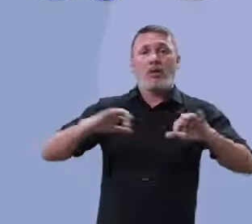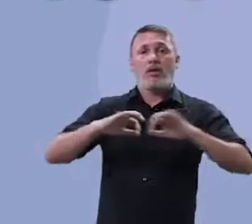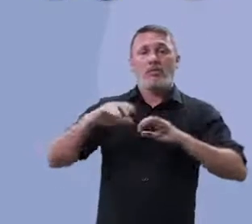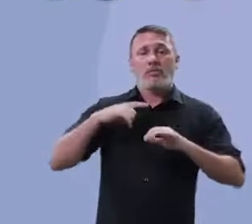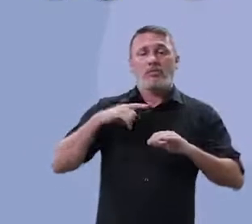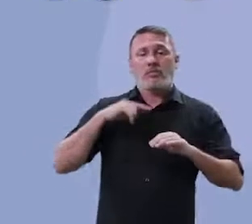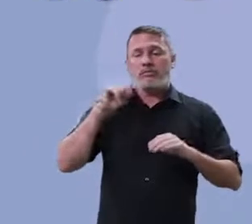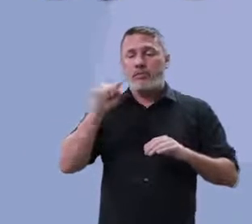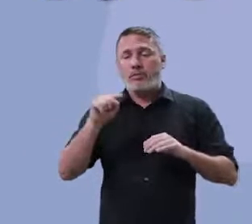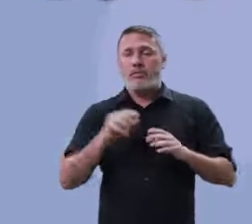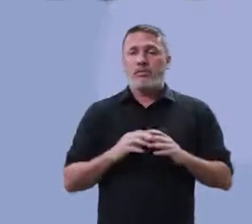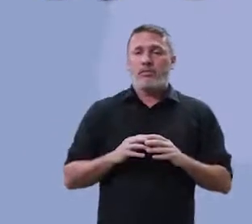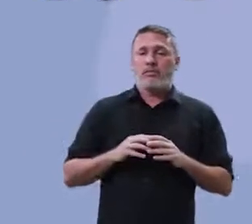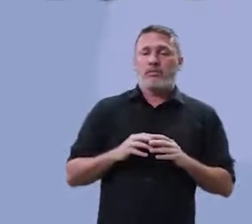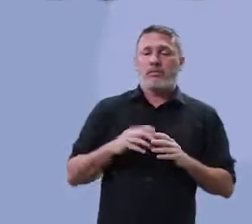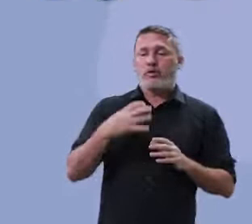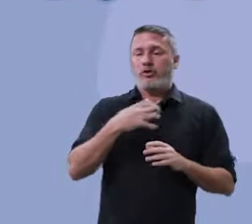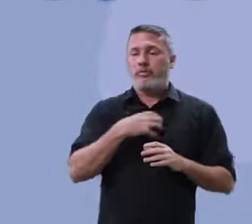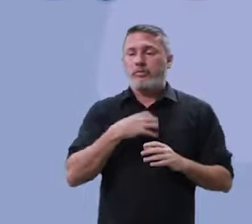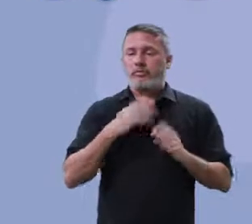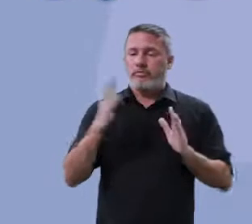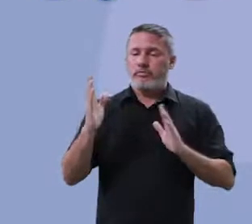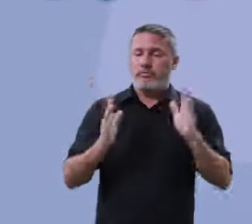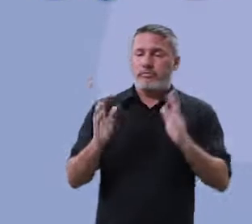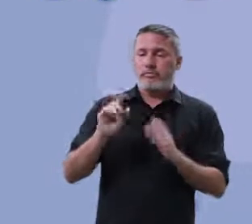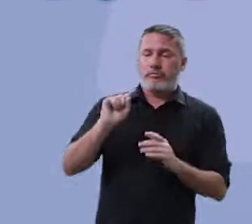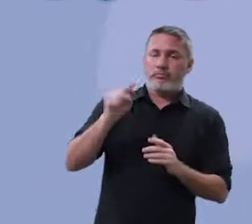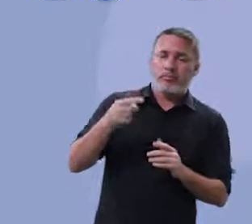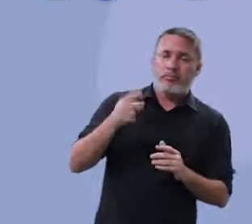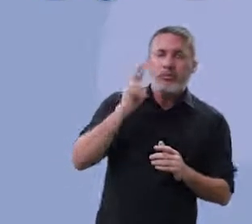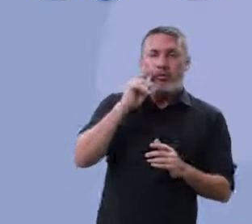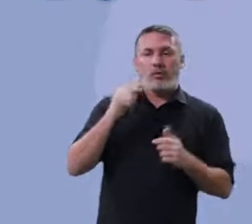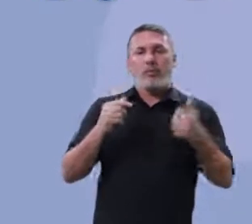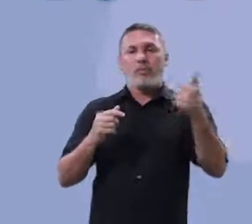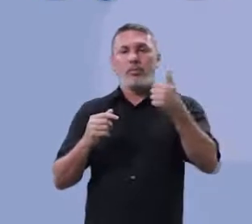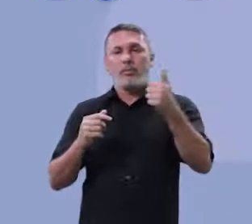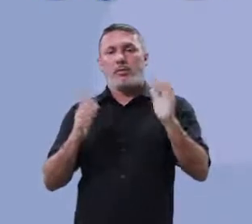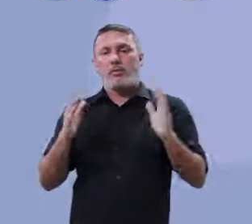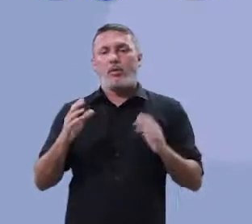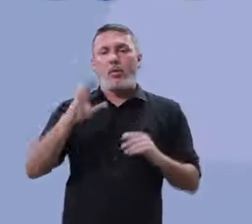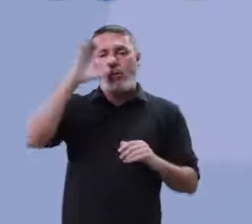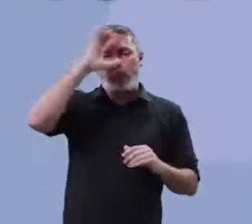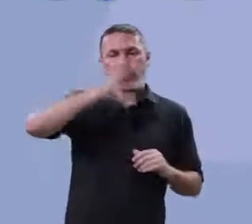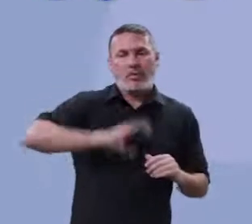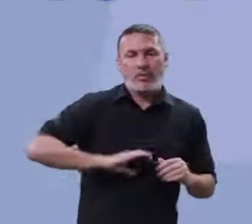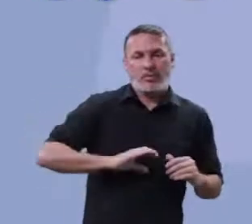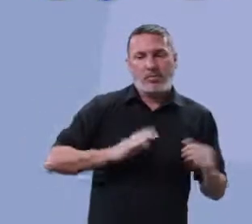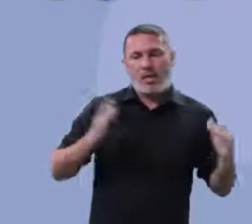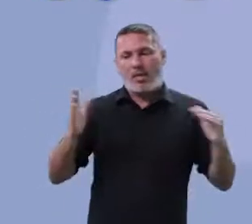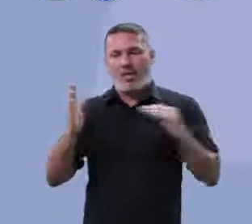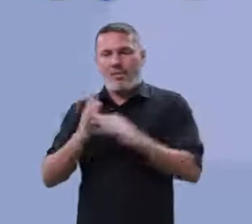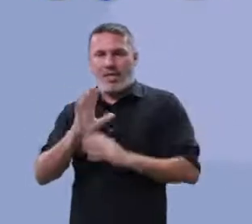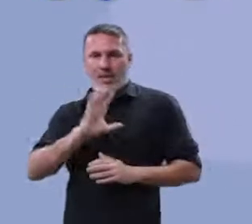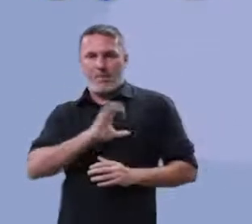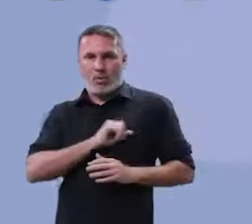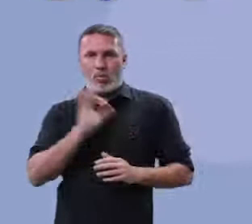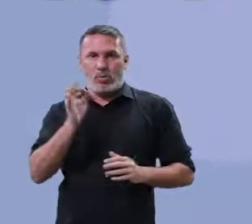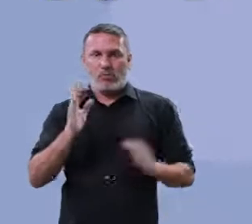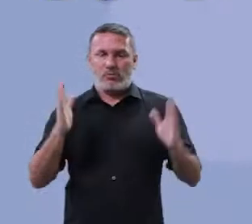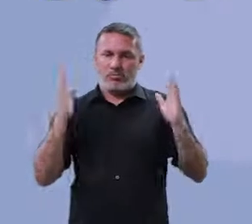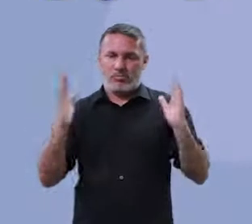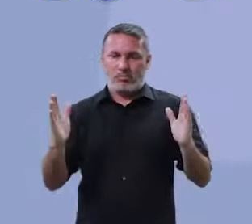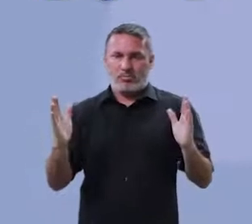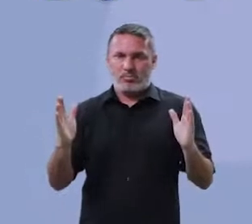separar as orações ali. Então, ele coloca ali os períodos. Então, ele vai lá. O primeiro período vai do comportamento até o amor.